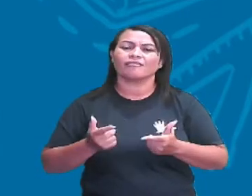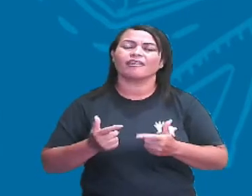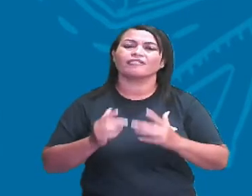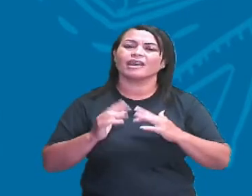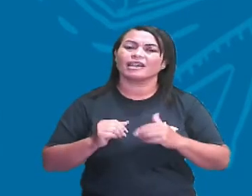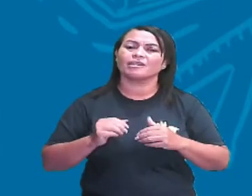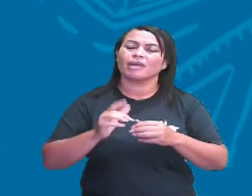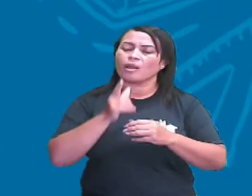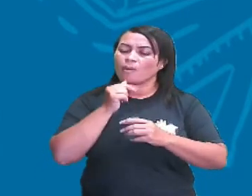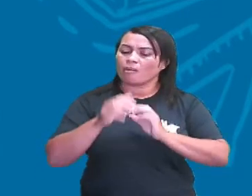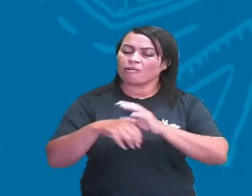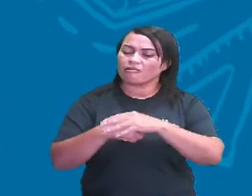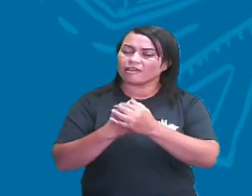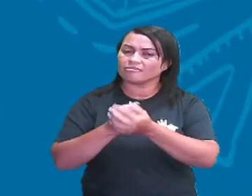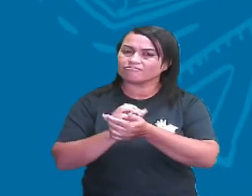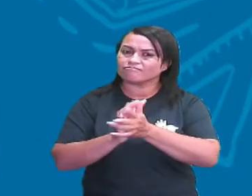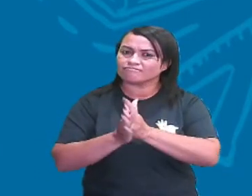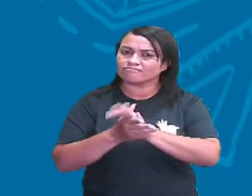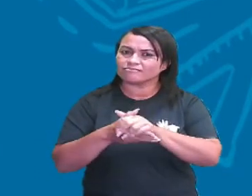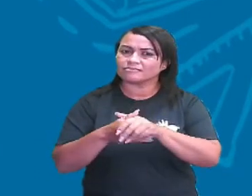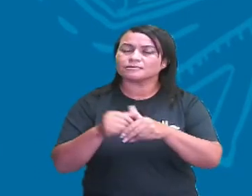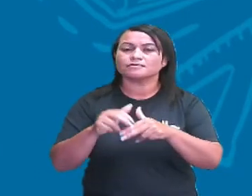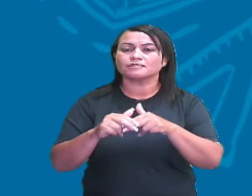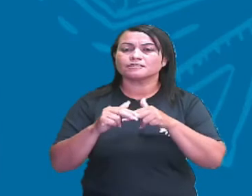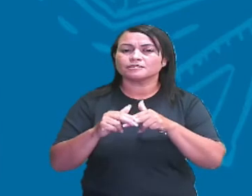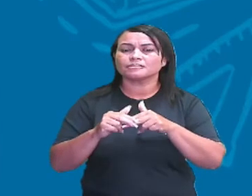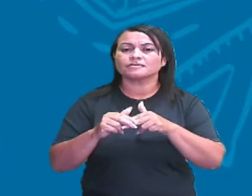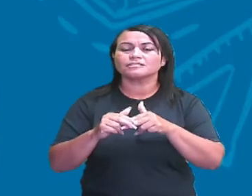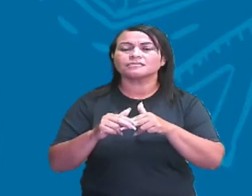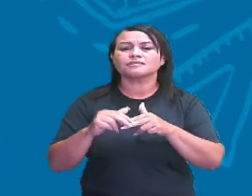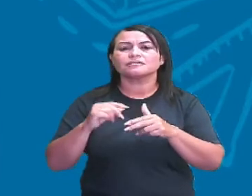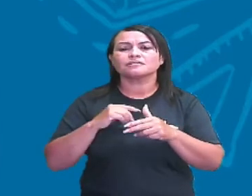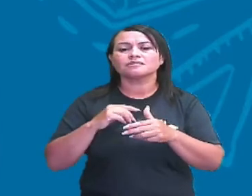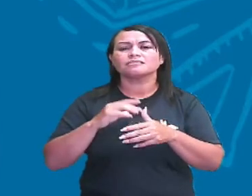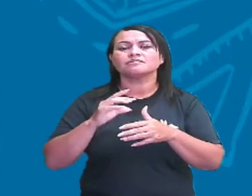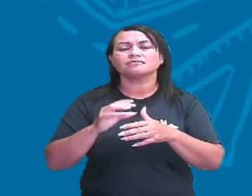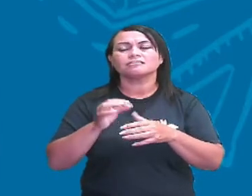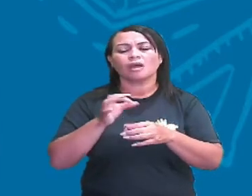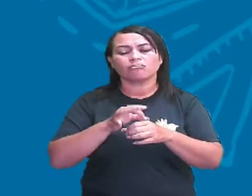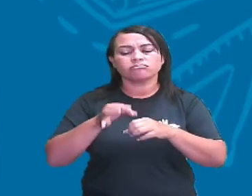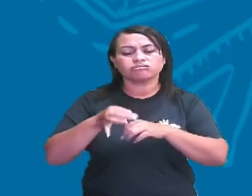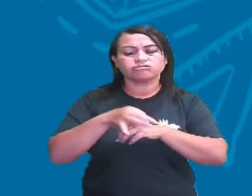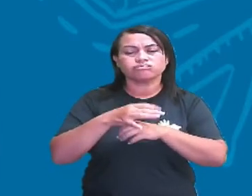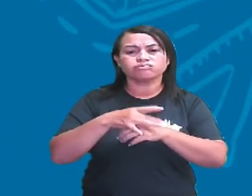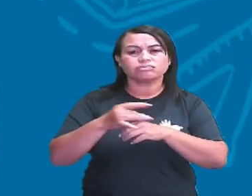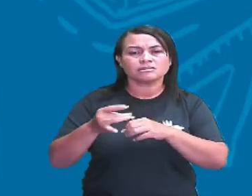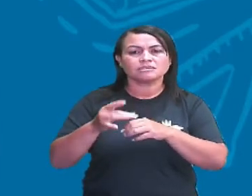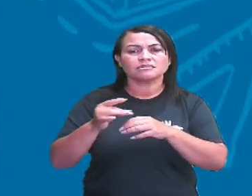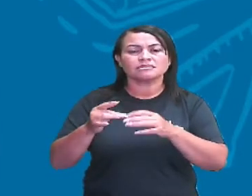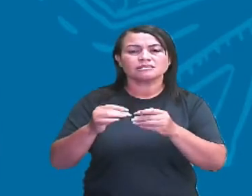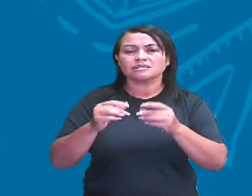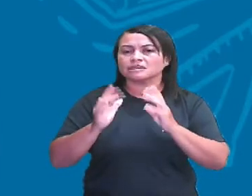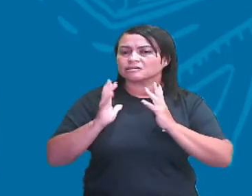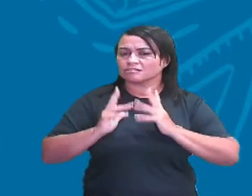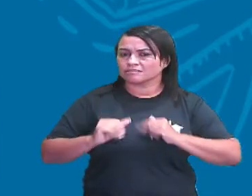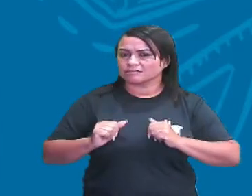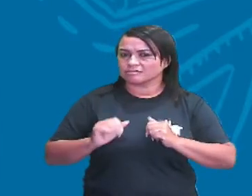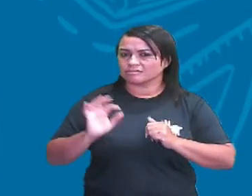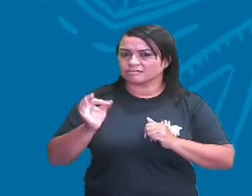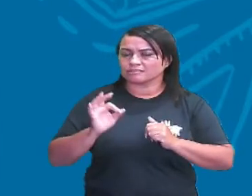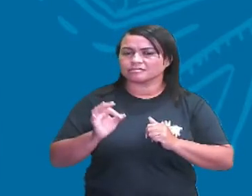passar a água e vai grudar no detergente. Então, uma molécula vai grudando na outra e quando consegue remover o víscolo de jaca da sua mão.